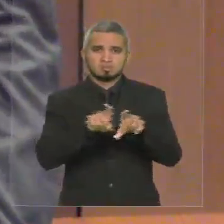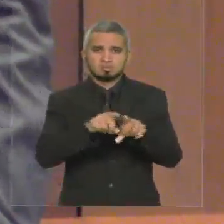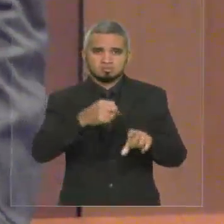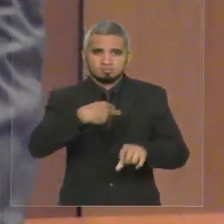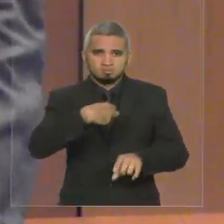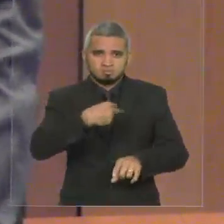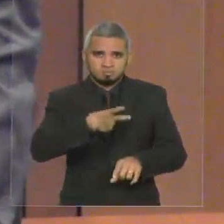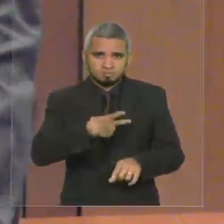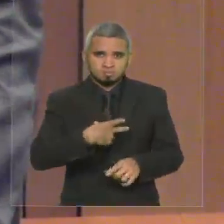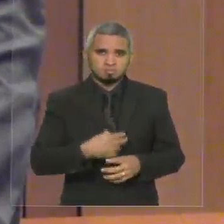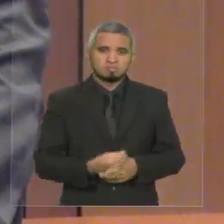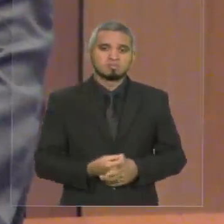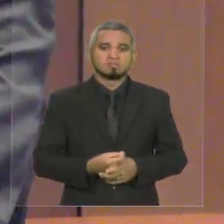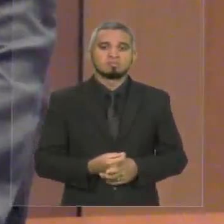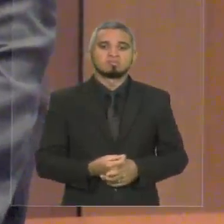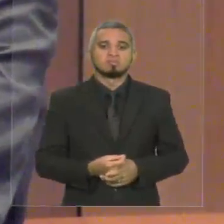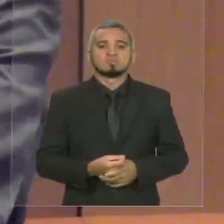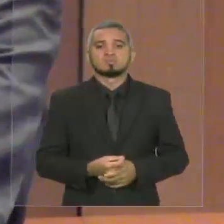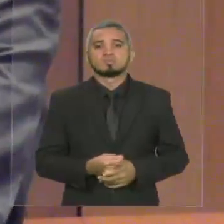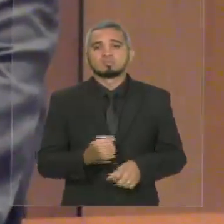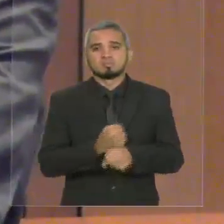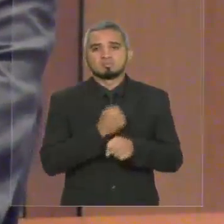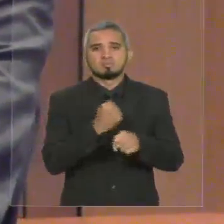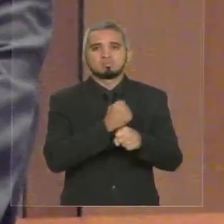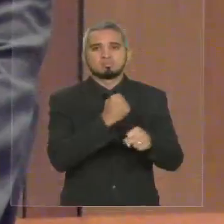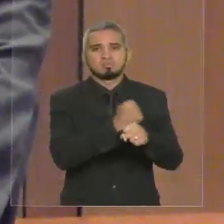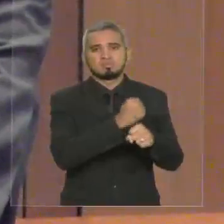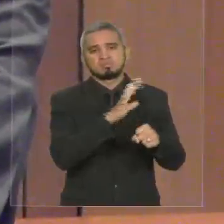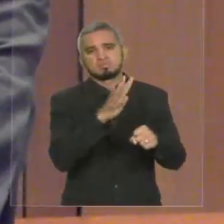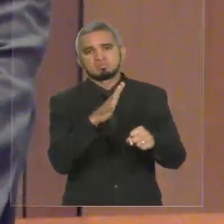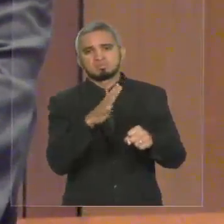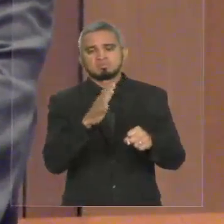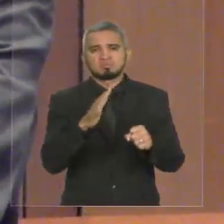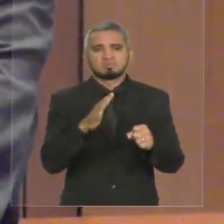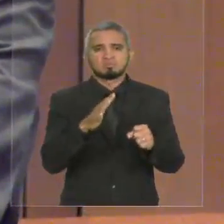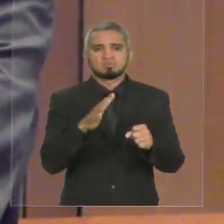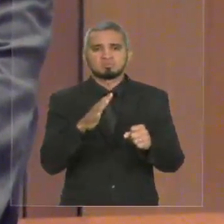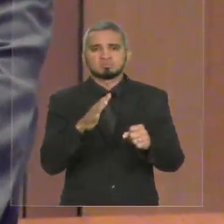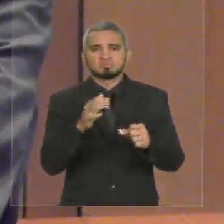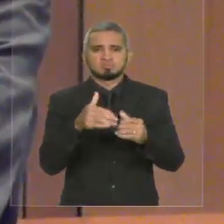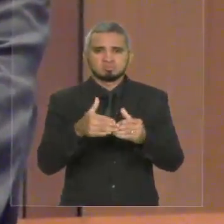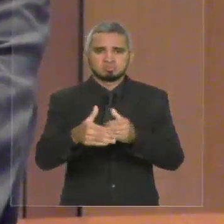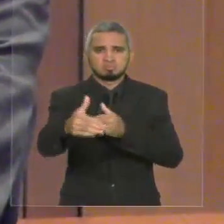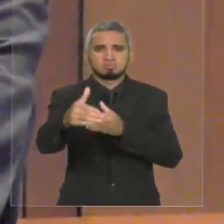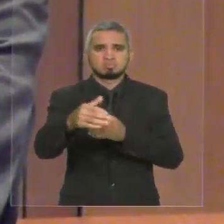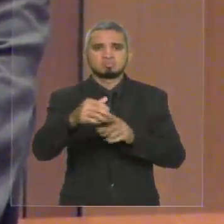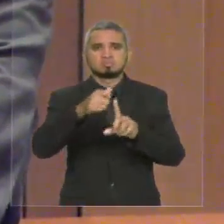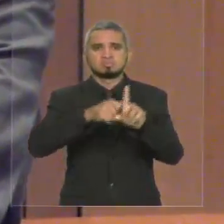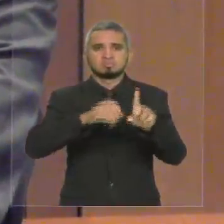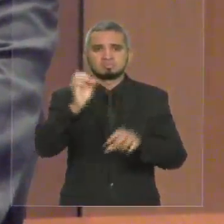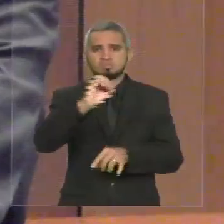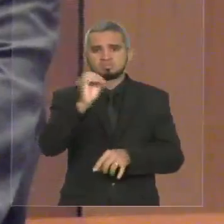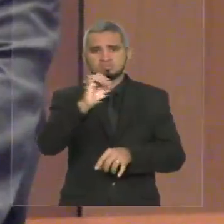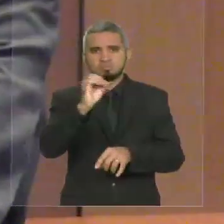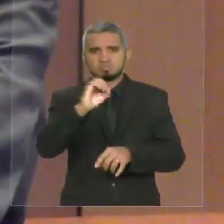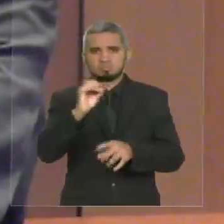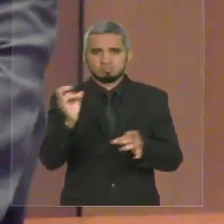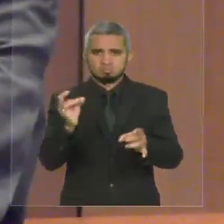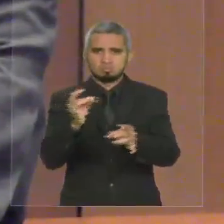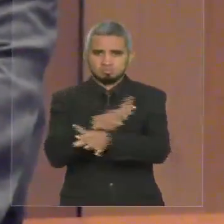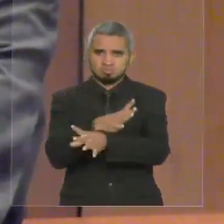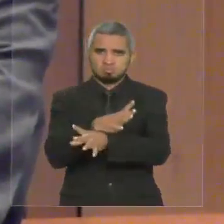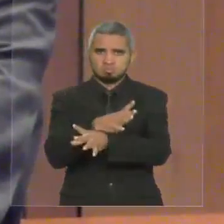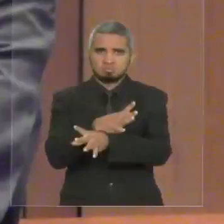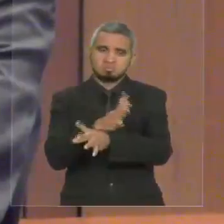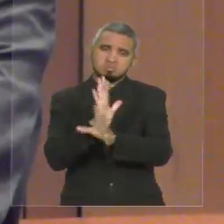este equipamento quando estiver pronto. A obra está programada para a conclusão ainda em outubro deste ano. Pode ter algum